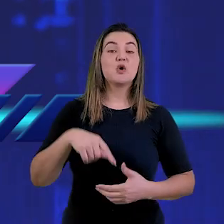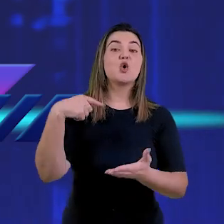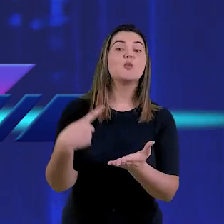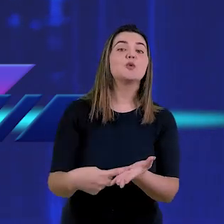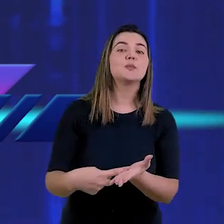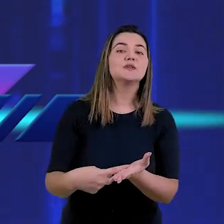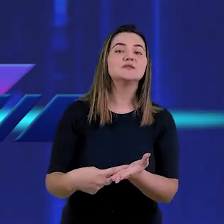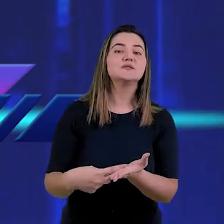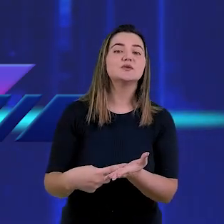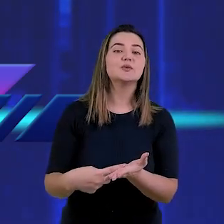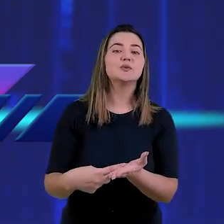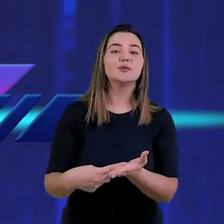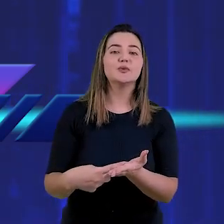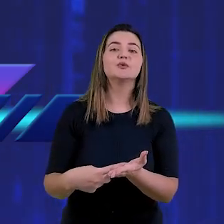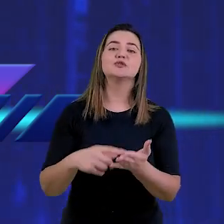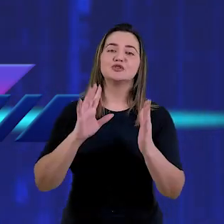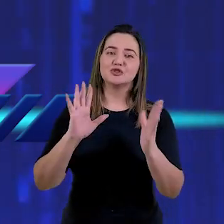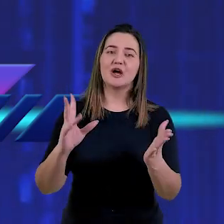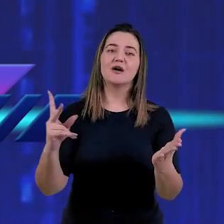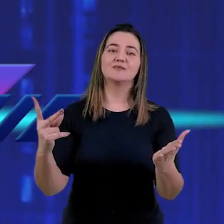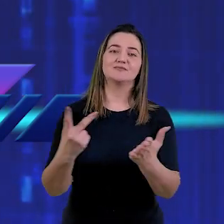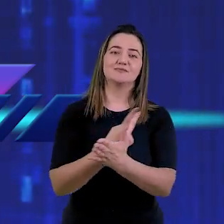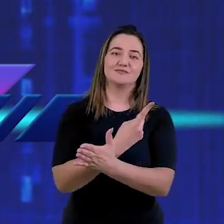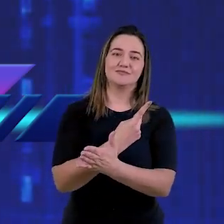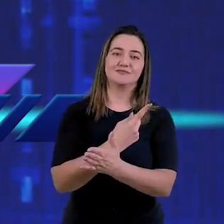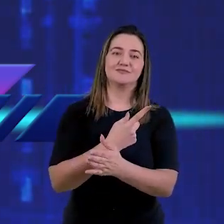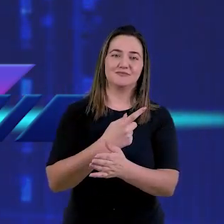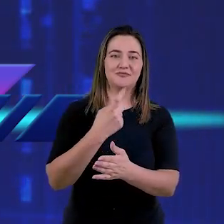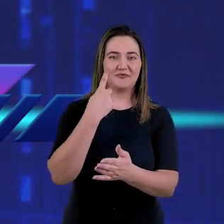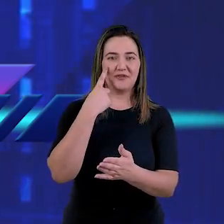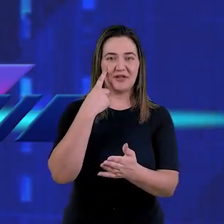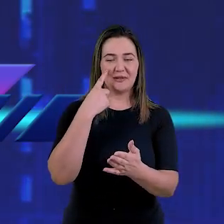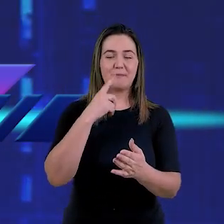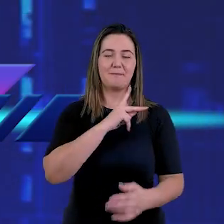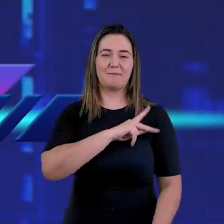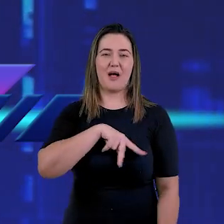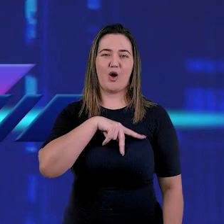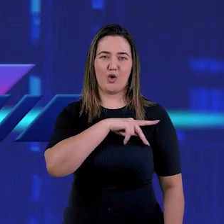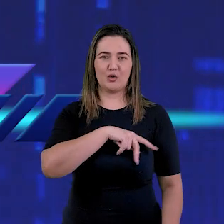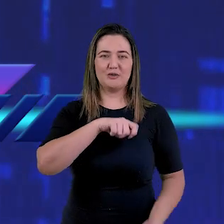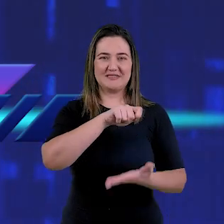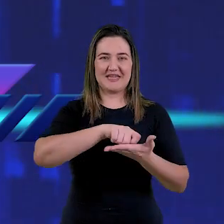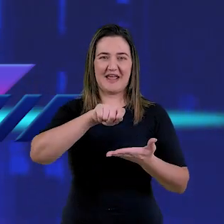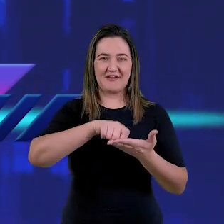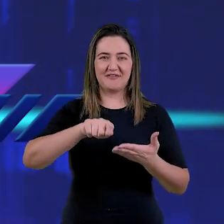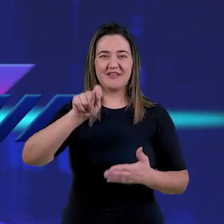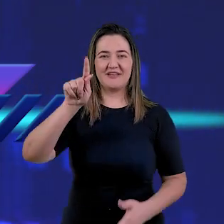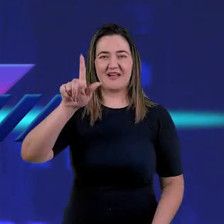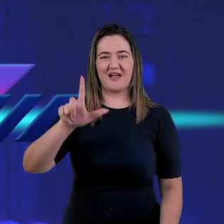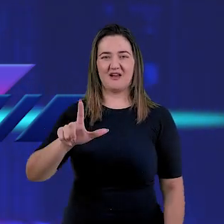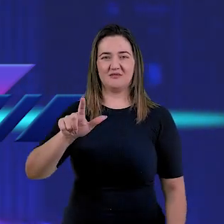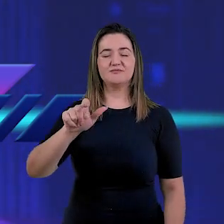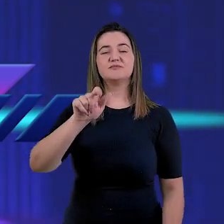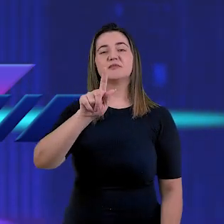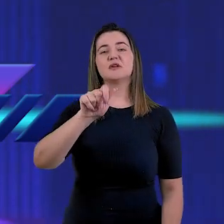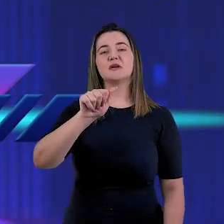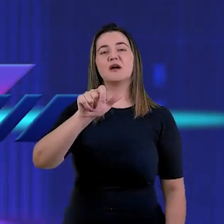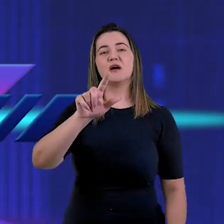E o compromisso foi concretizado, segundo as palavras de Paulo, em Gálatas.